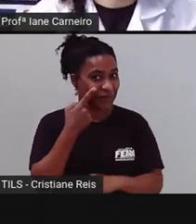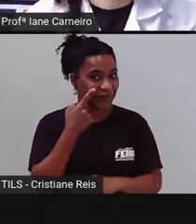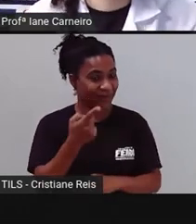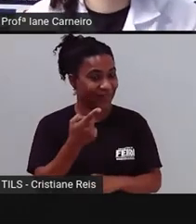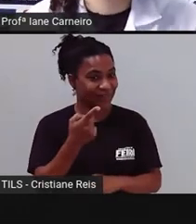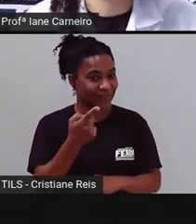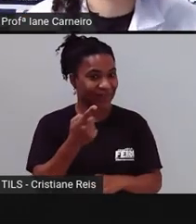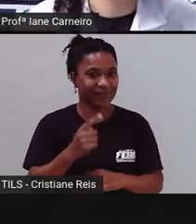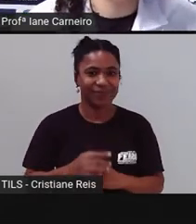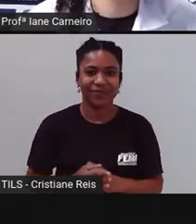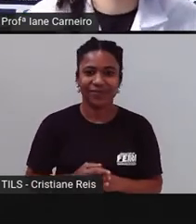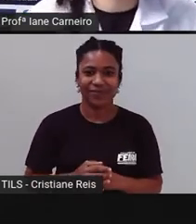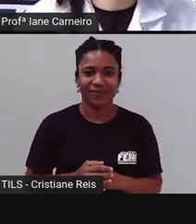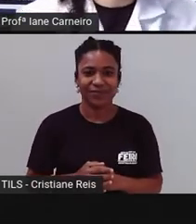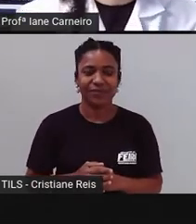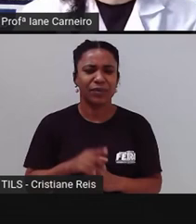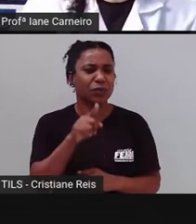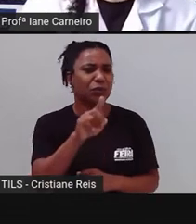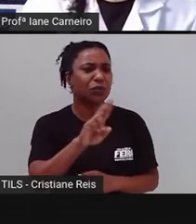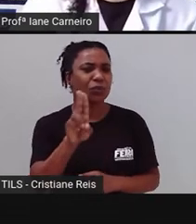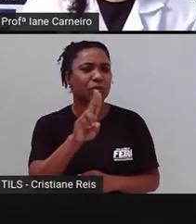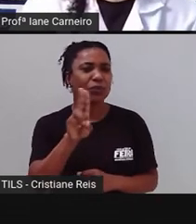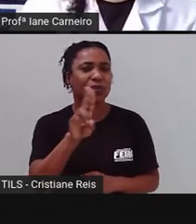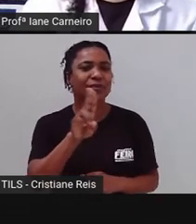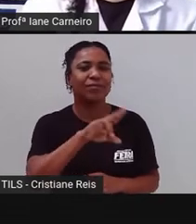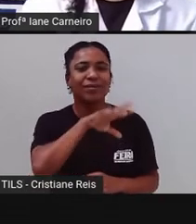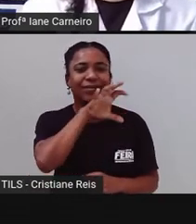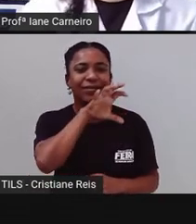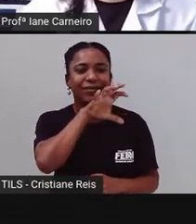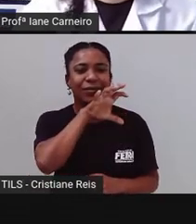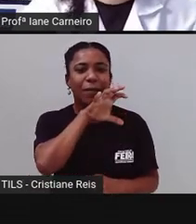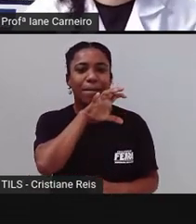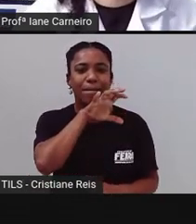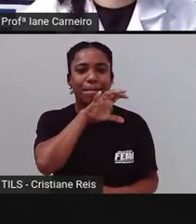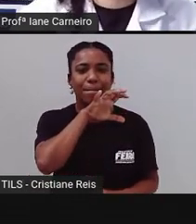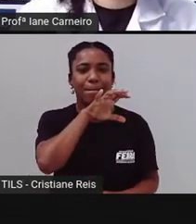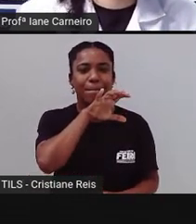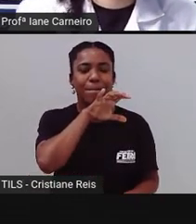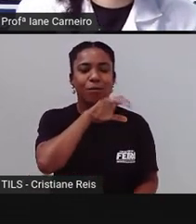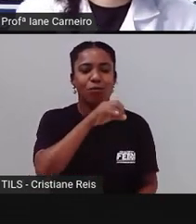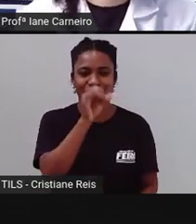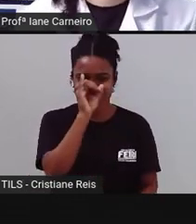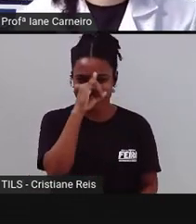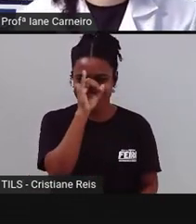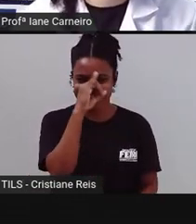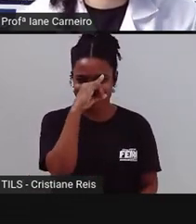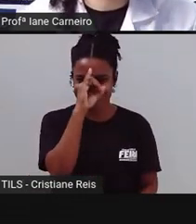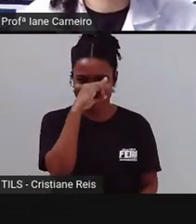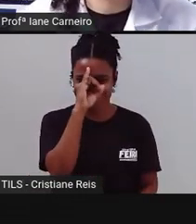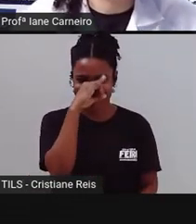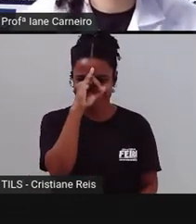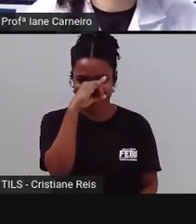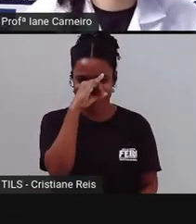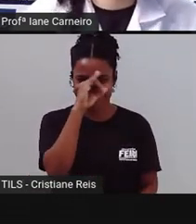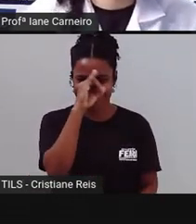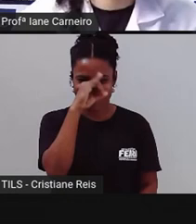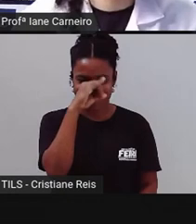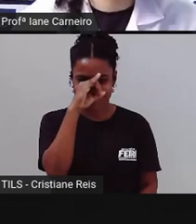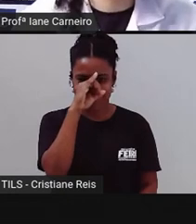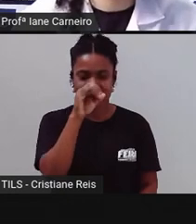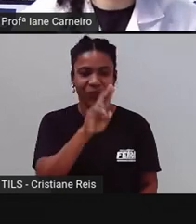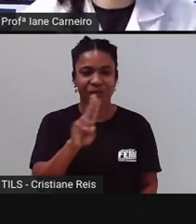Jóia? Vamos lá. Como é nome desse bichinho? É o porco. Como é que eu escrevo a palavra